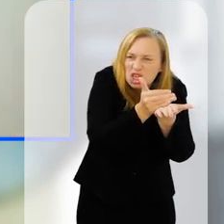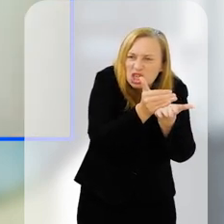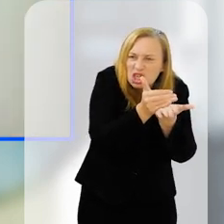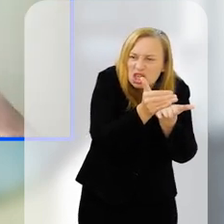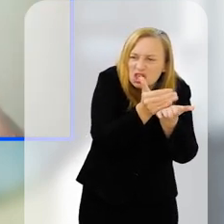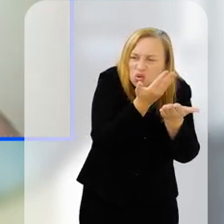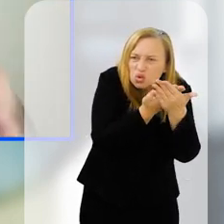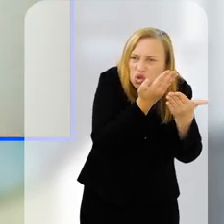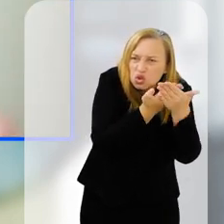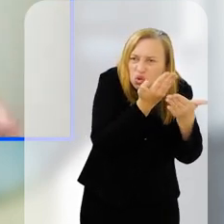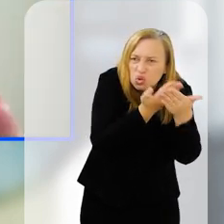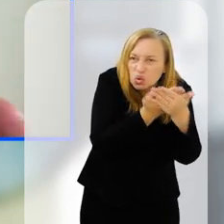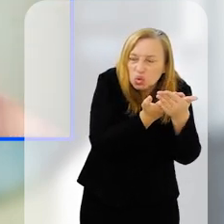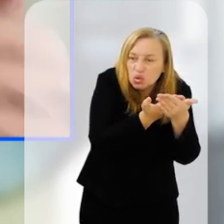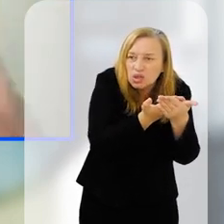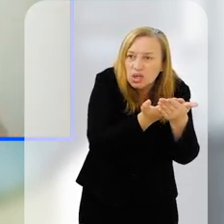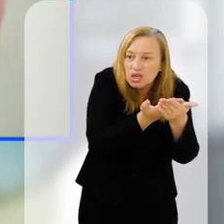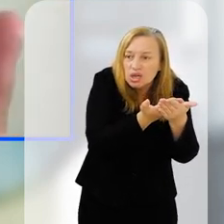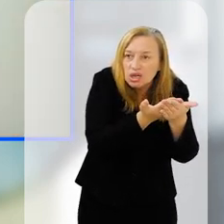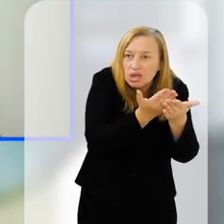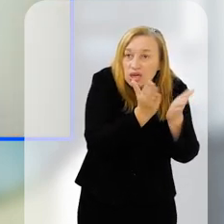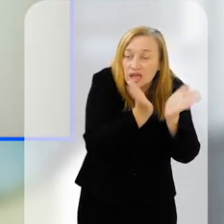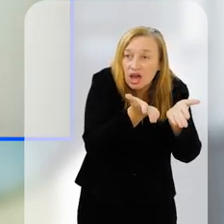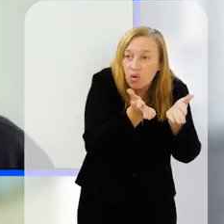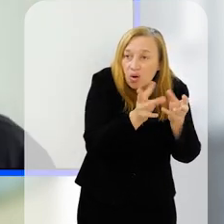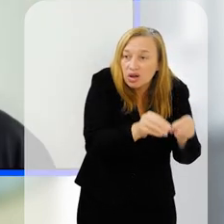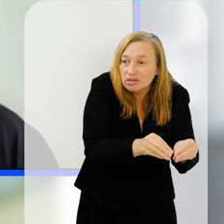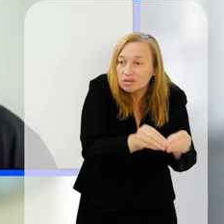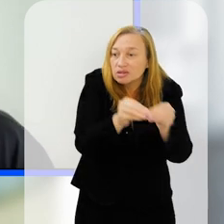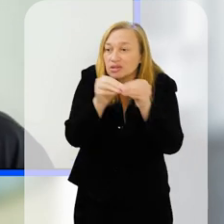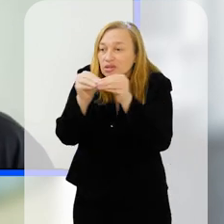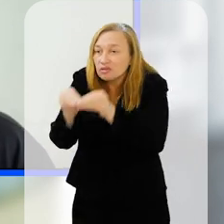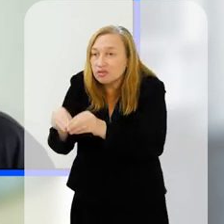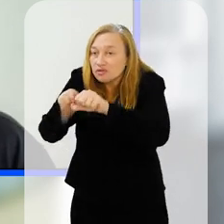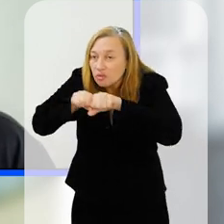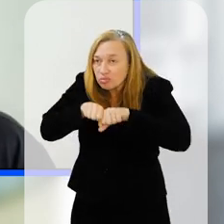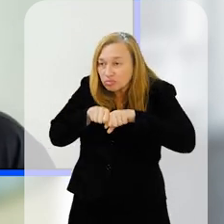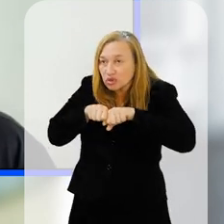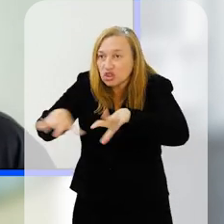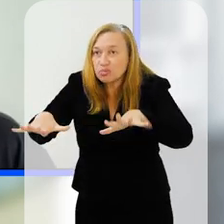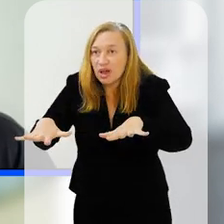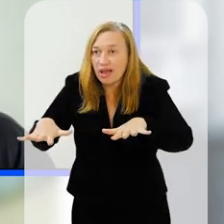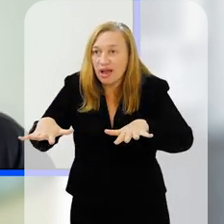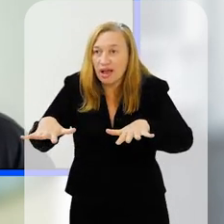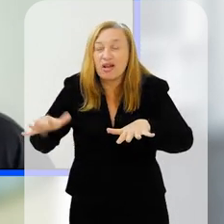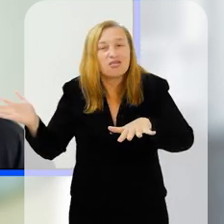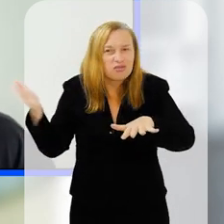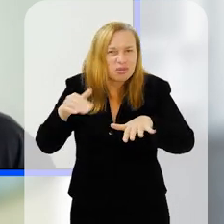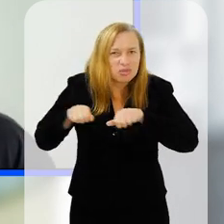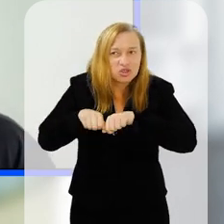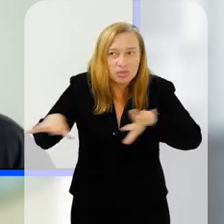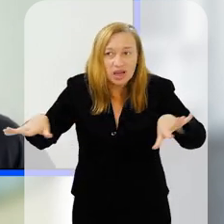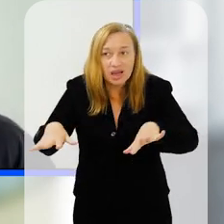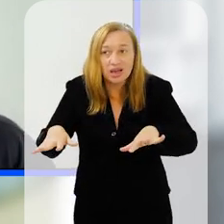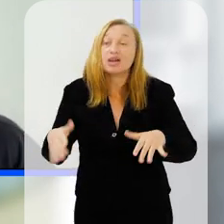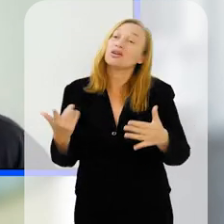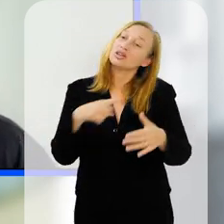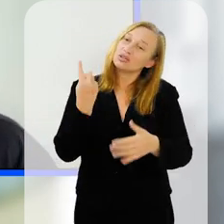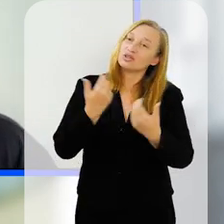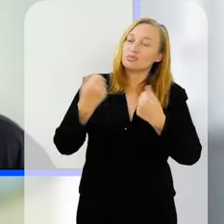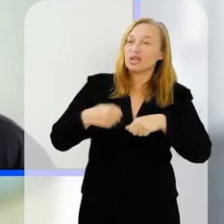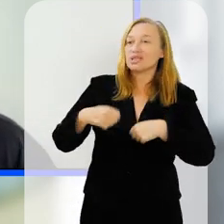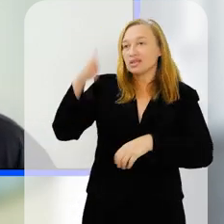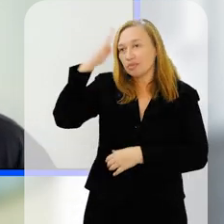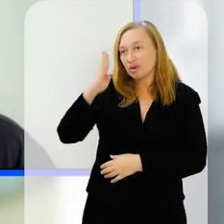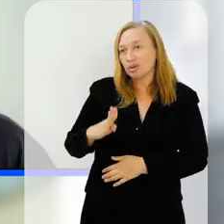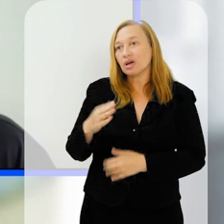passou para escolas, mas agora ela está falando beleza, funciona, agora vamos fazer isso voar, vamos fazer isso funcionar para muita gente, que é o que